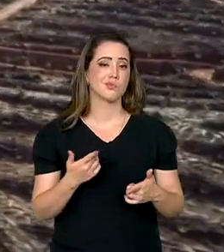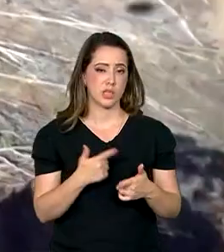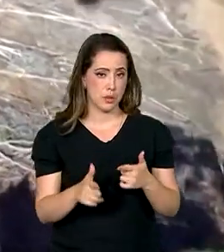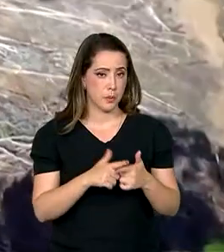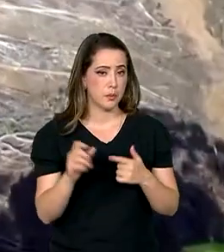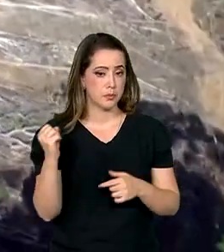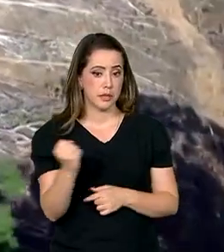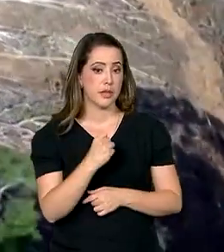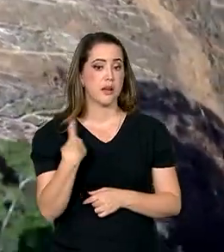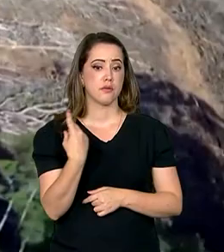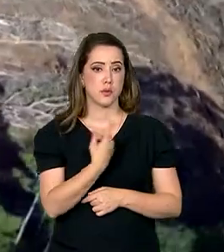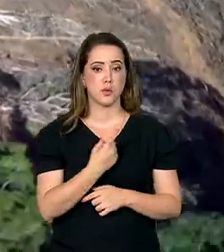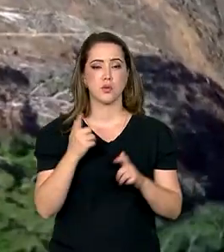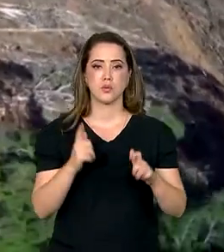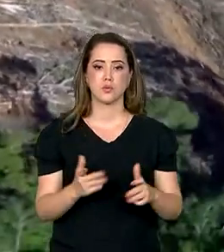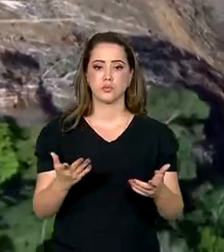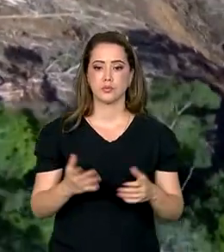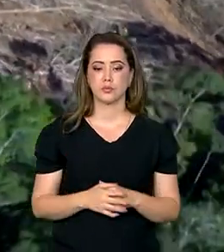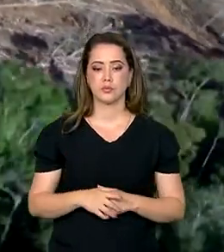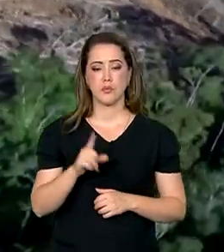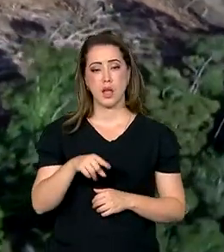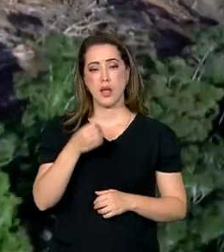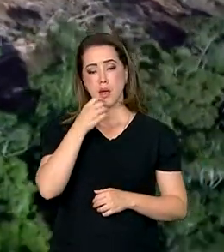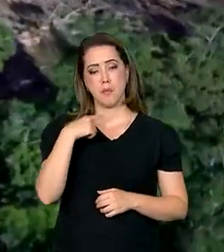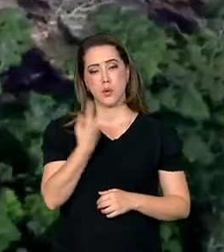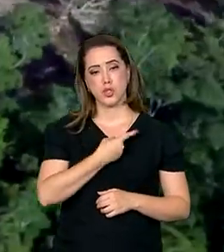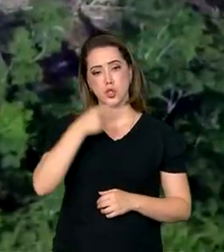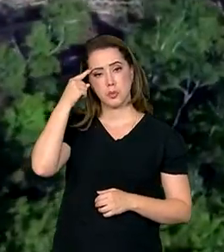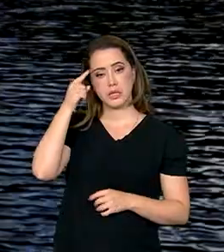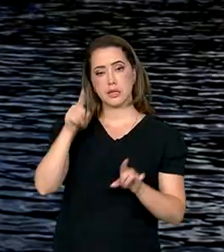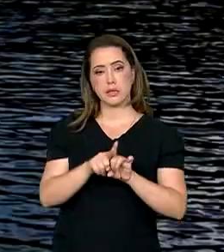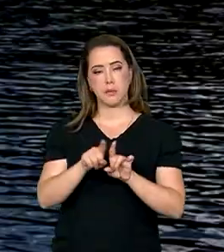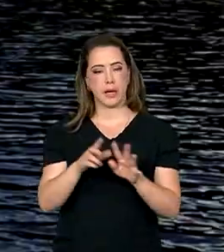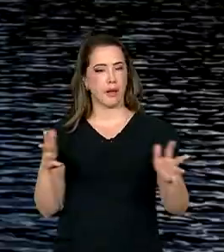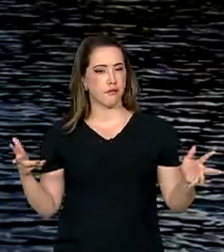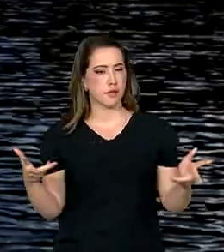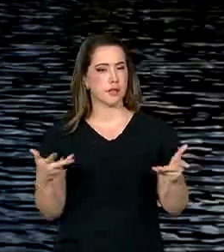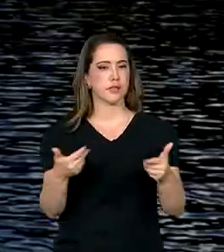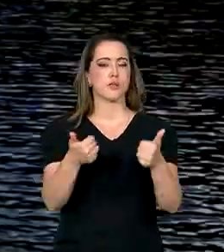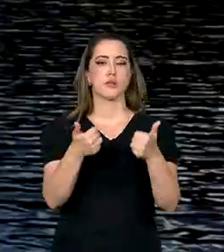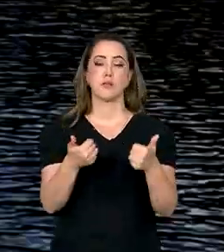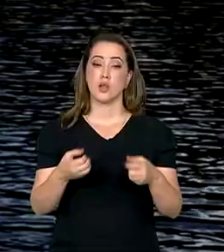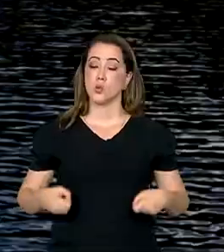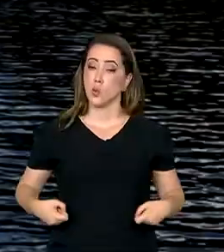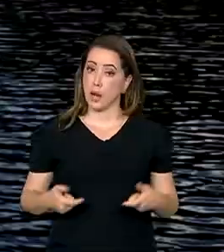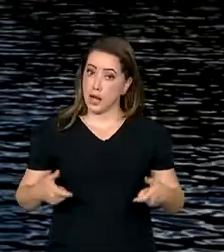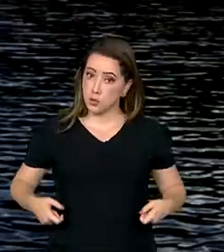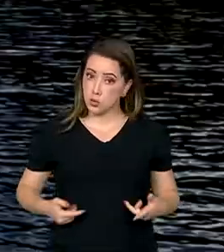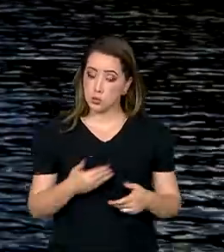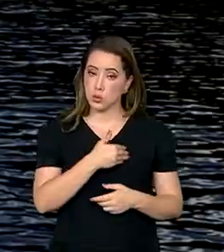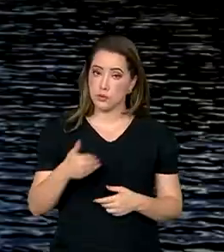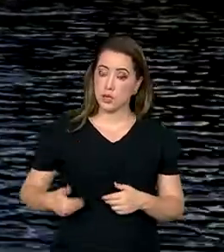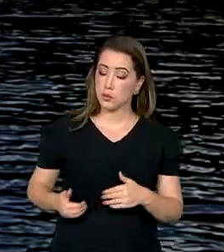balanço hídrico da nossa região. É bom a gente poder pensar em eficiência do gasto público, do